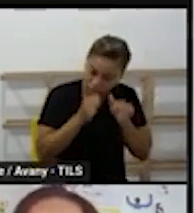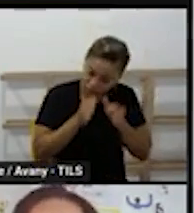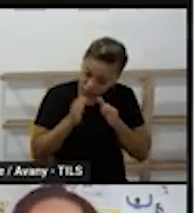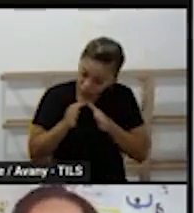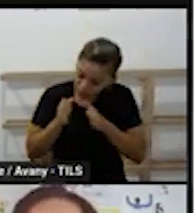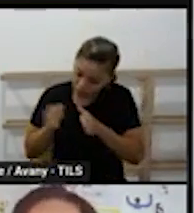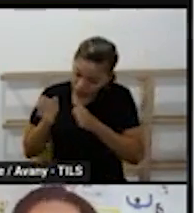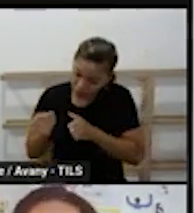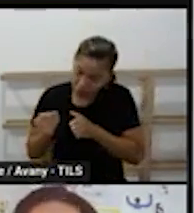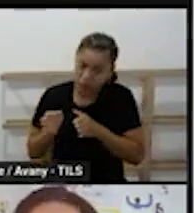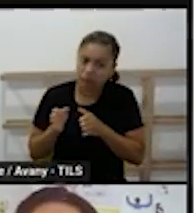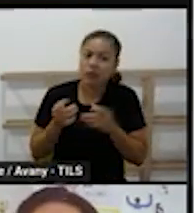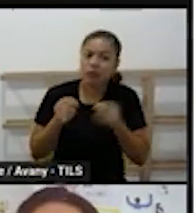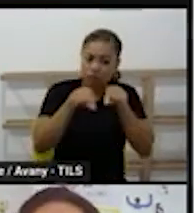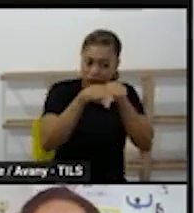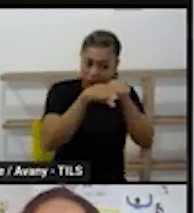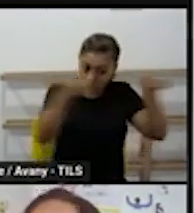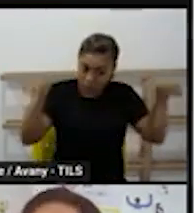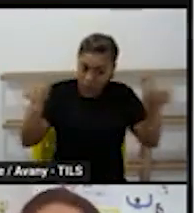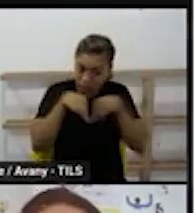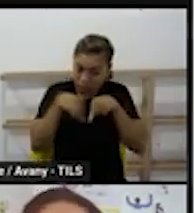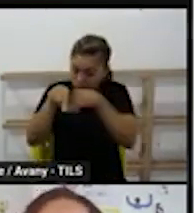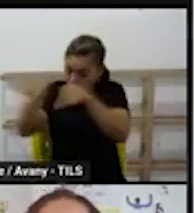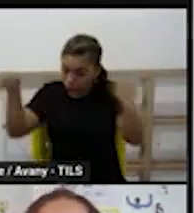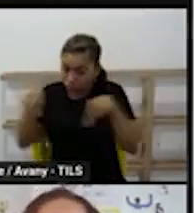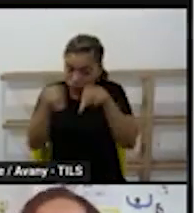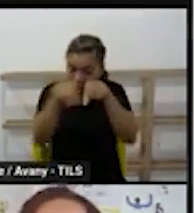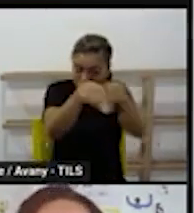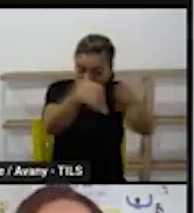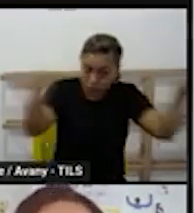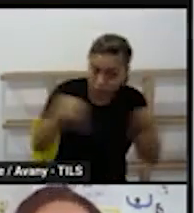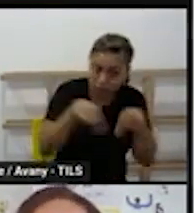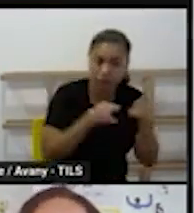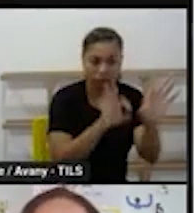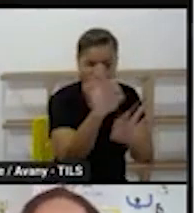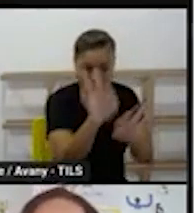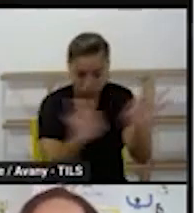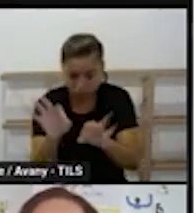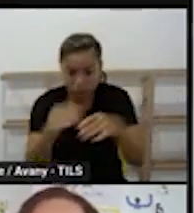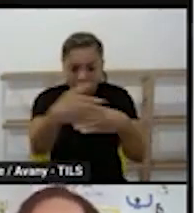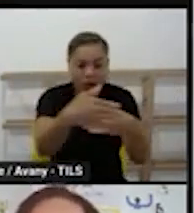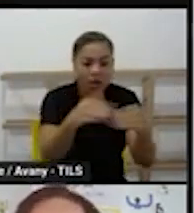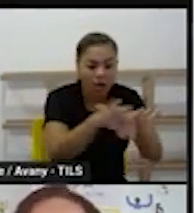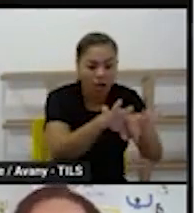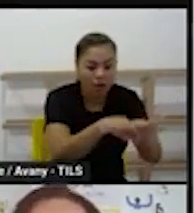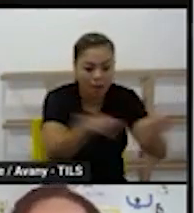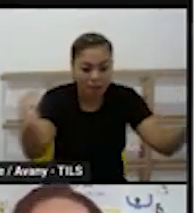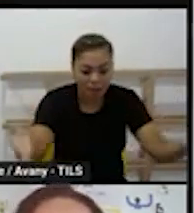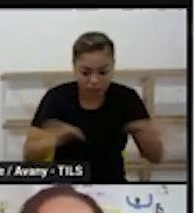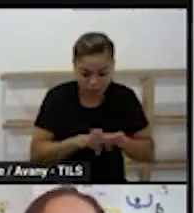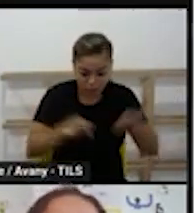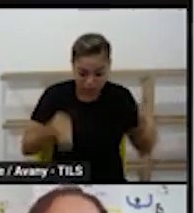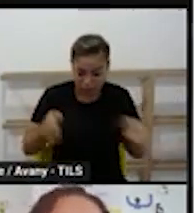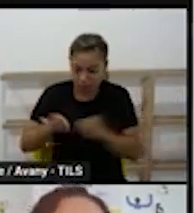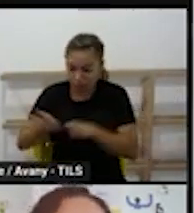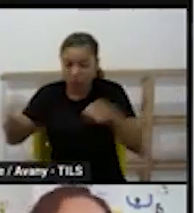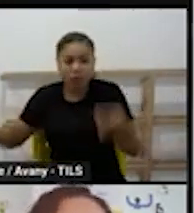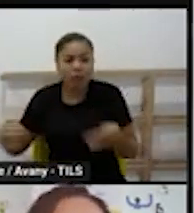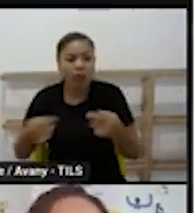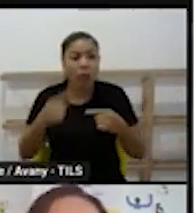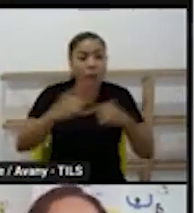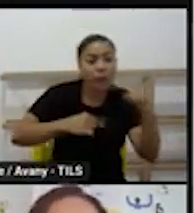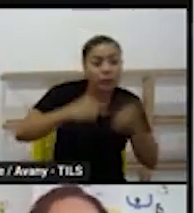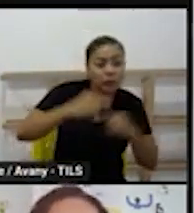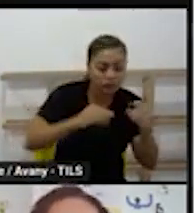dessa ambientação das salas da sala que é as mesas então a gente vai organizar esse material nas mesas quando as crianças